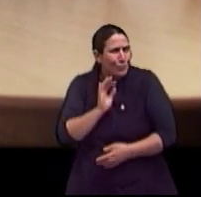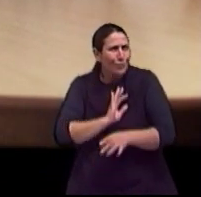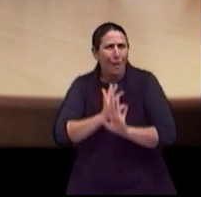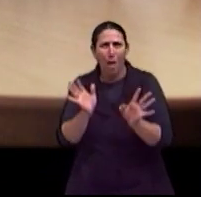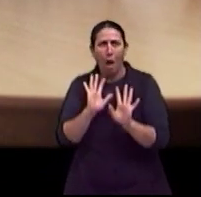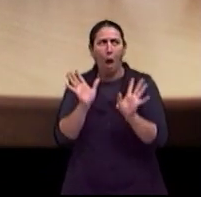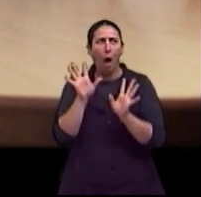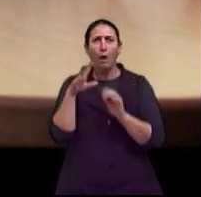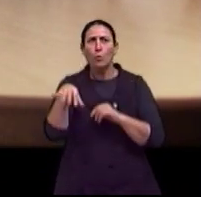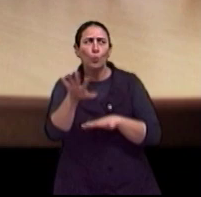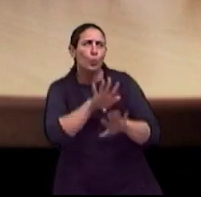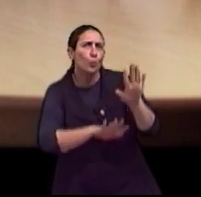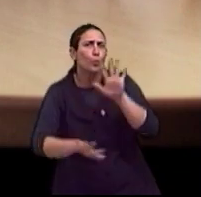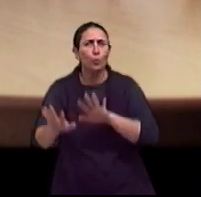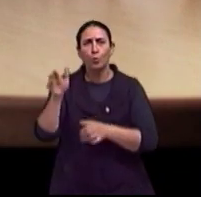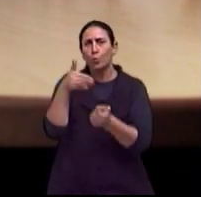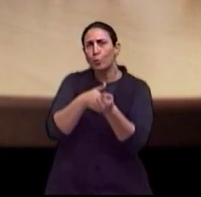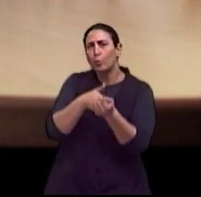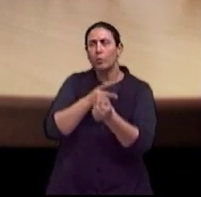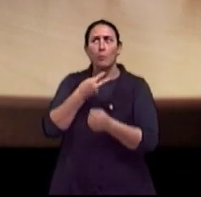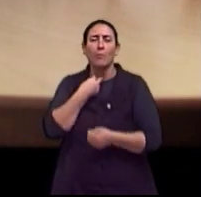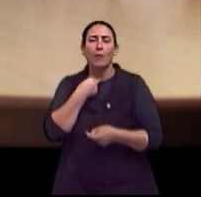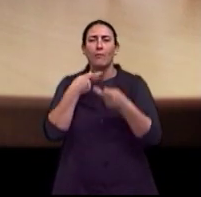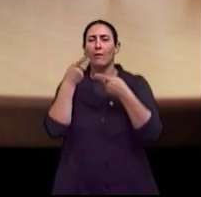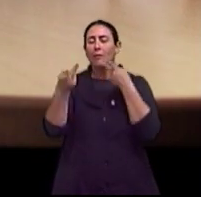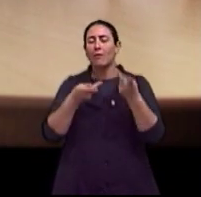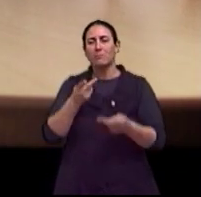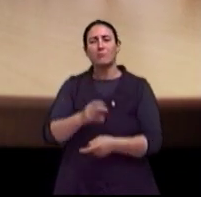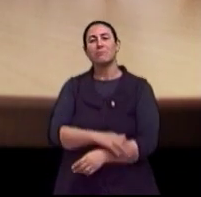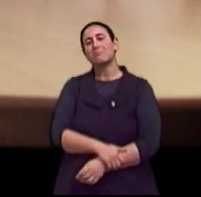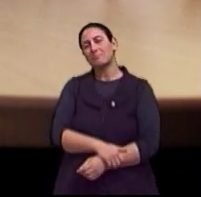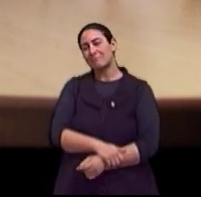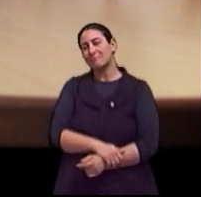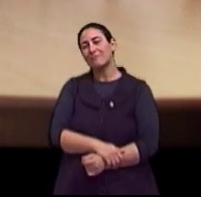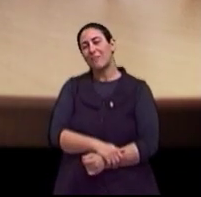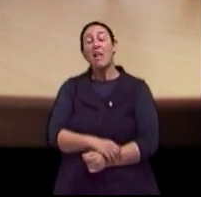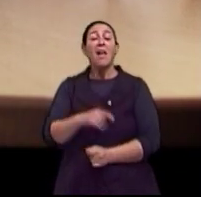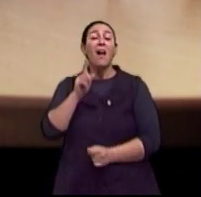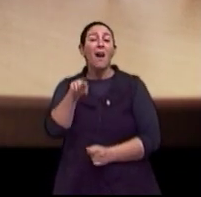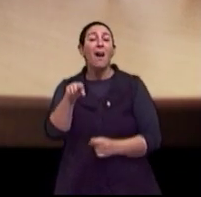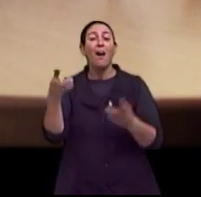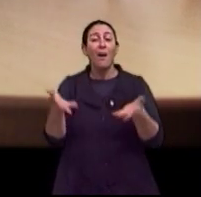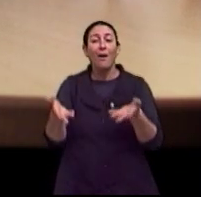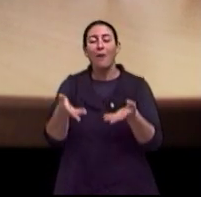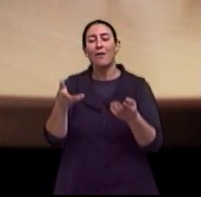era um mistério. Jamais. Era um mistério. É muito rápido. O ESP também tem muito...